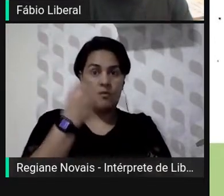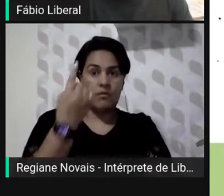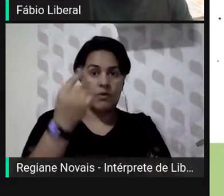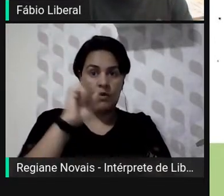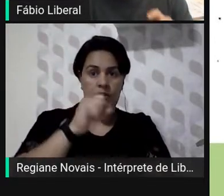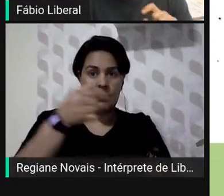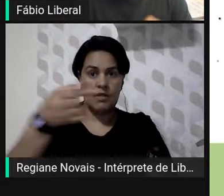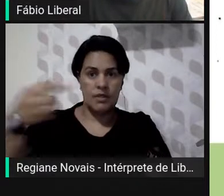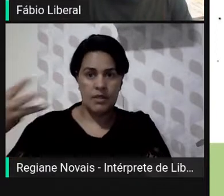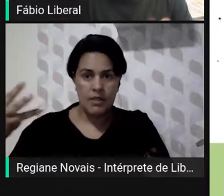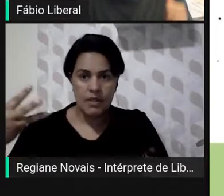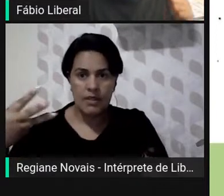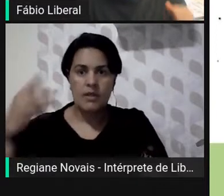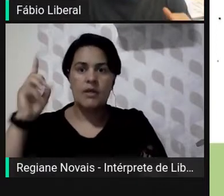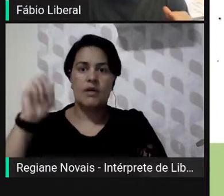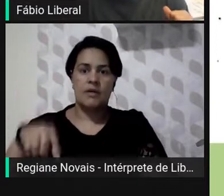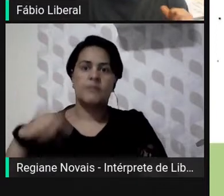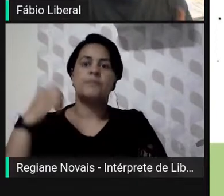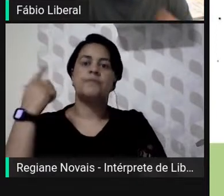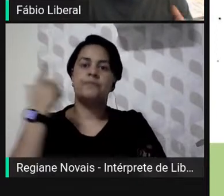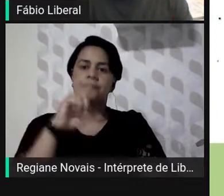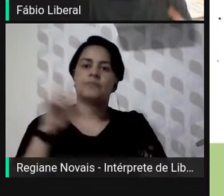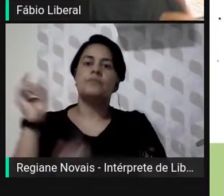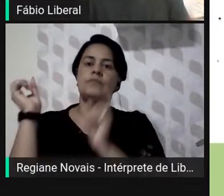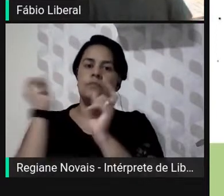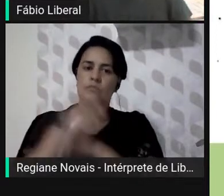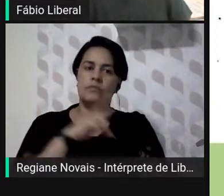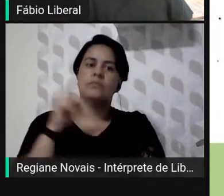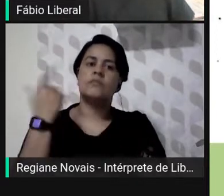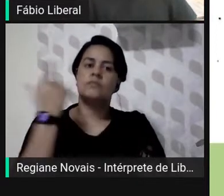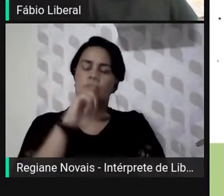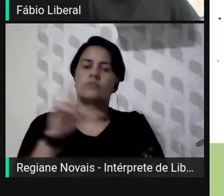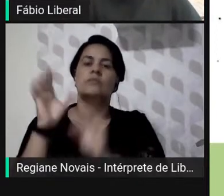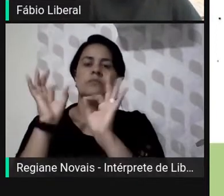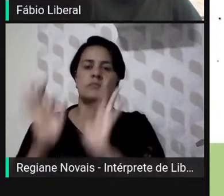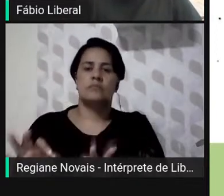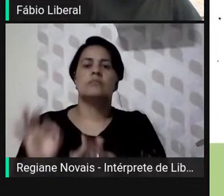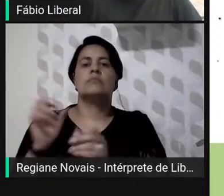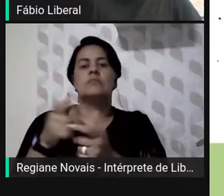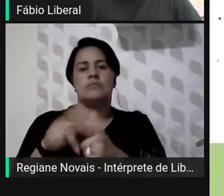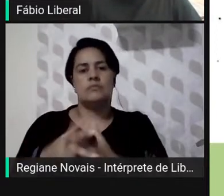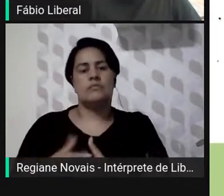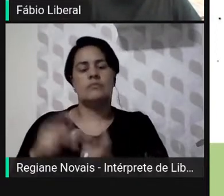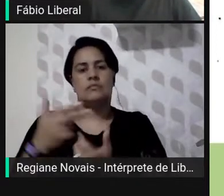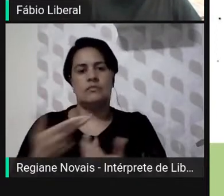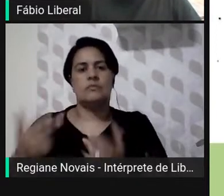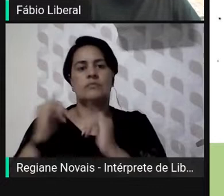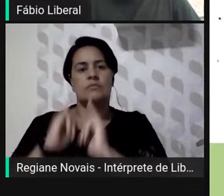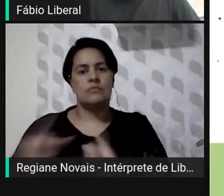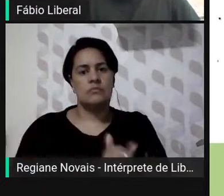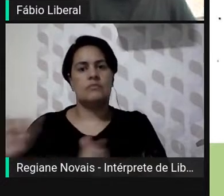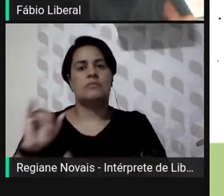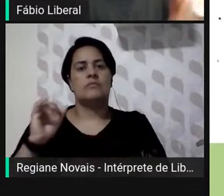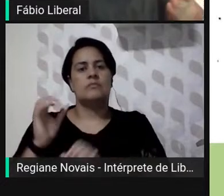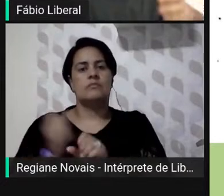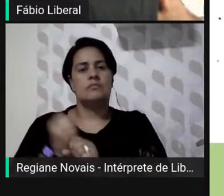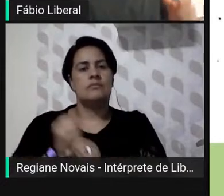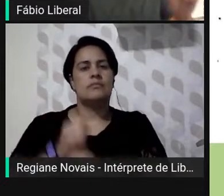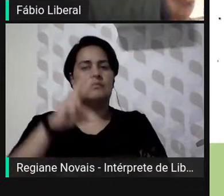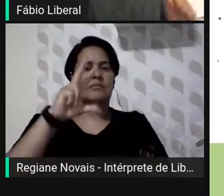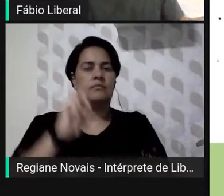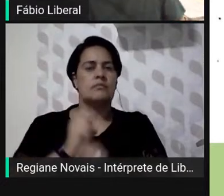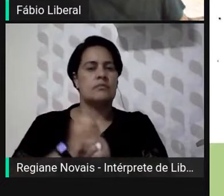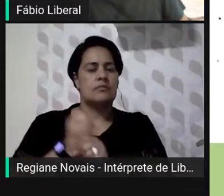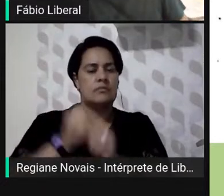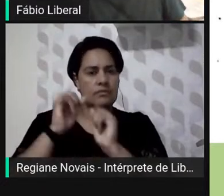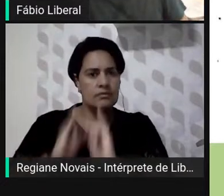dificuldade em recuperar naquela época justamente exemplares de diários que tinham sido publicados há 50 anos e que estavam, como se vê